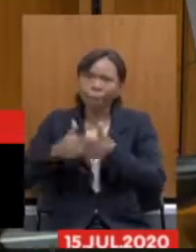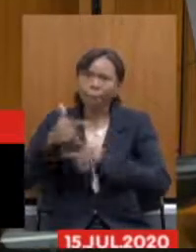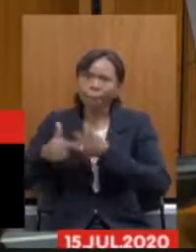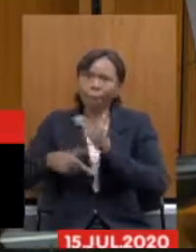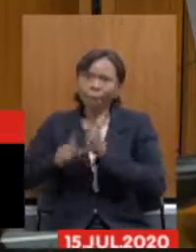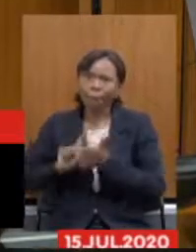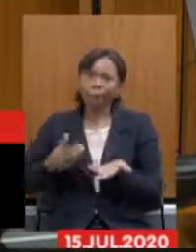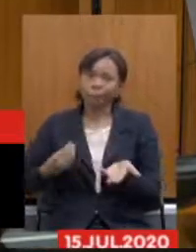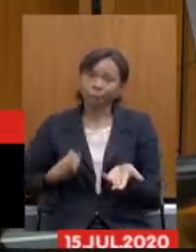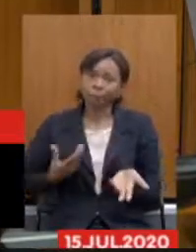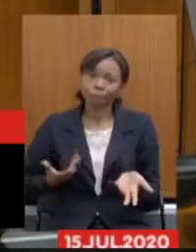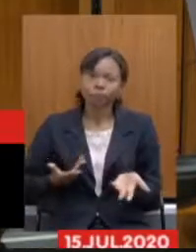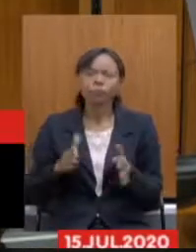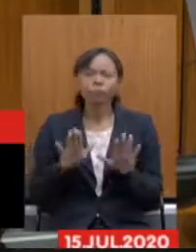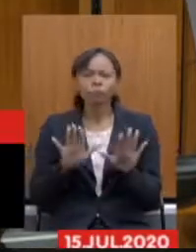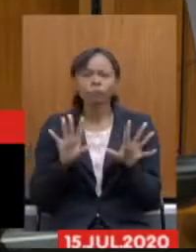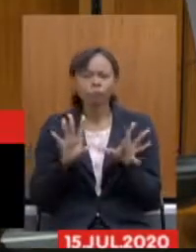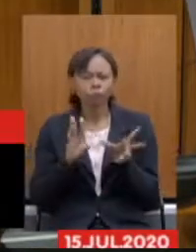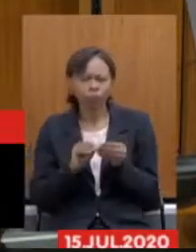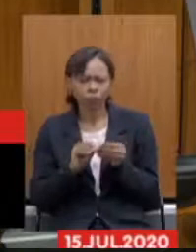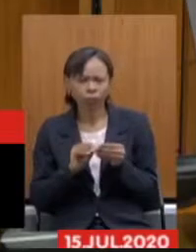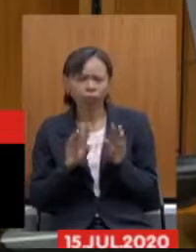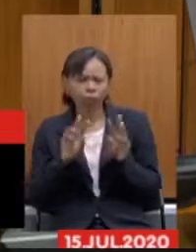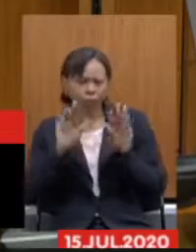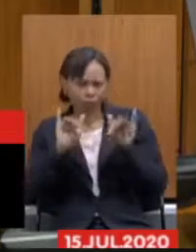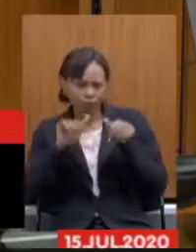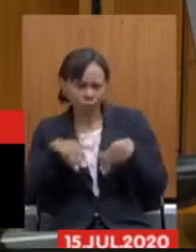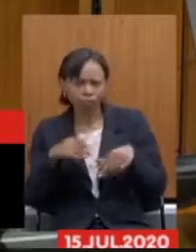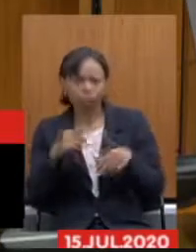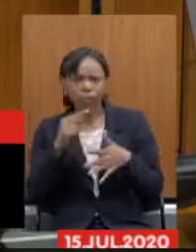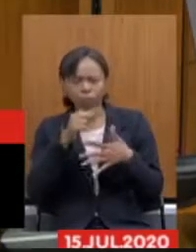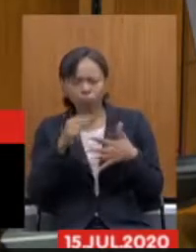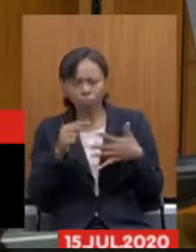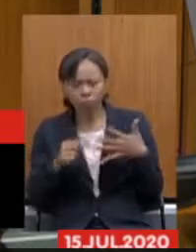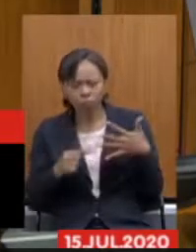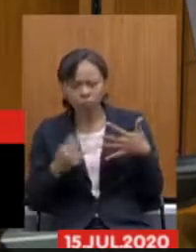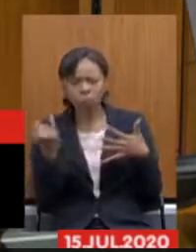finalizar e eu acho importante aqui dentro desses pontos